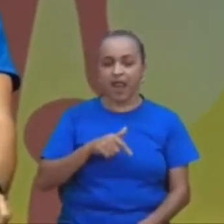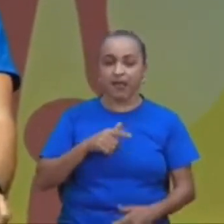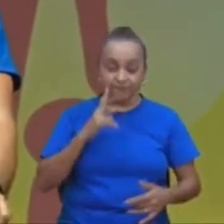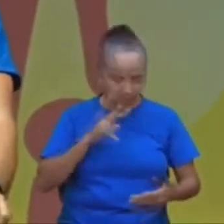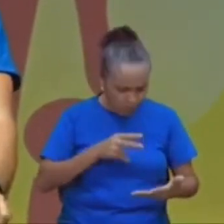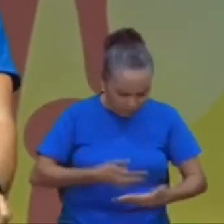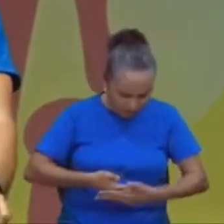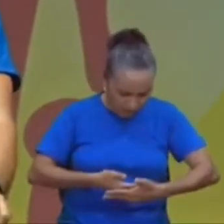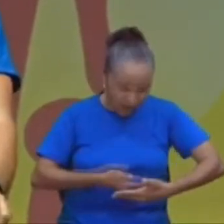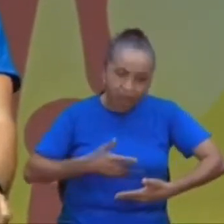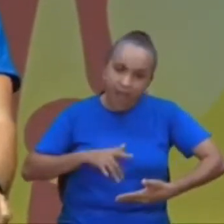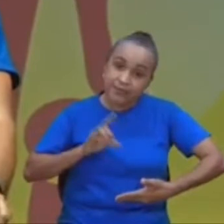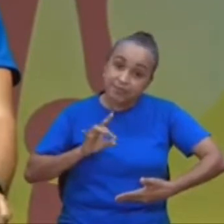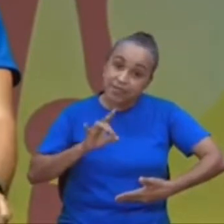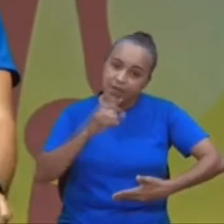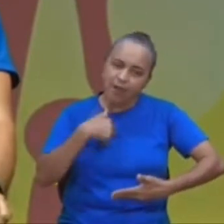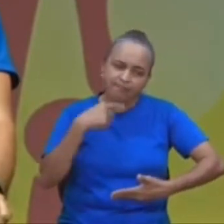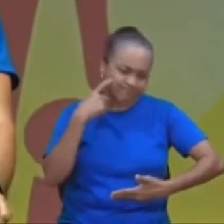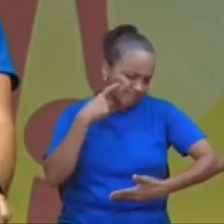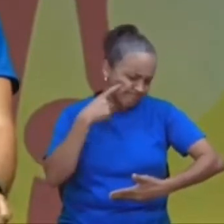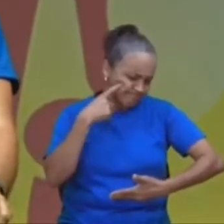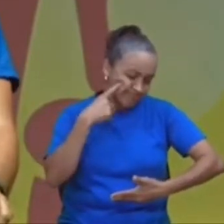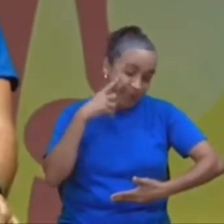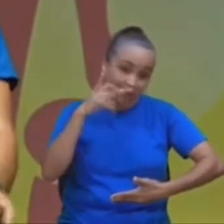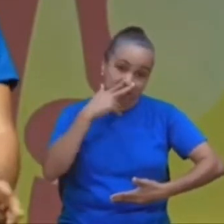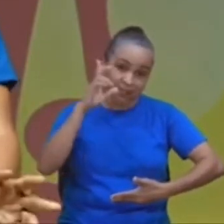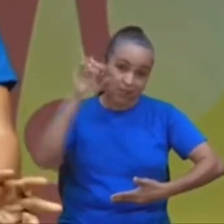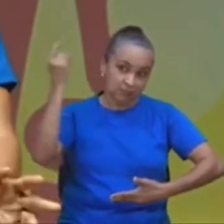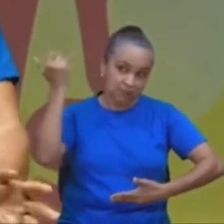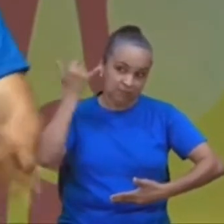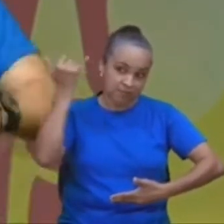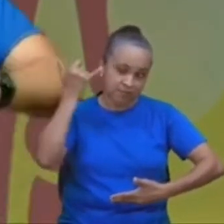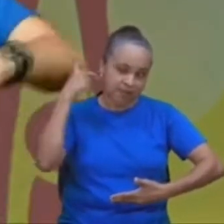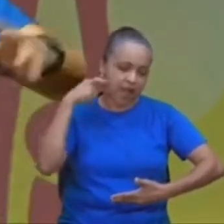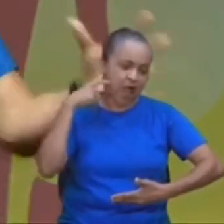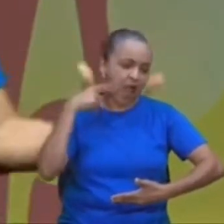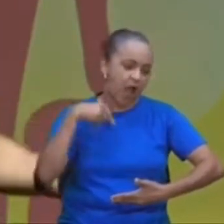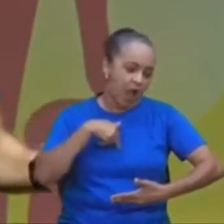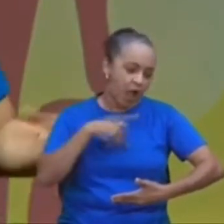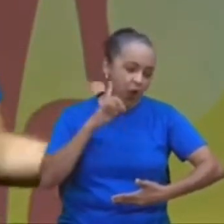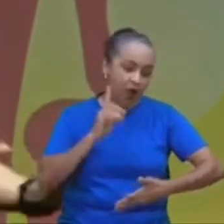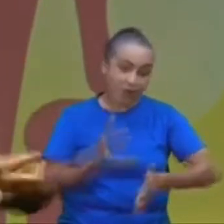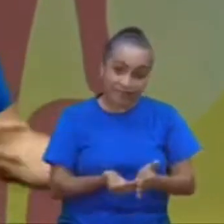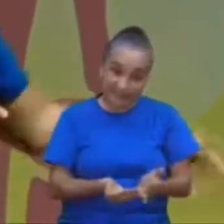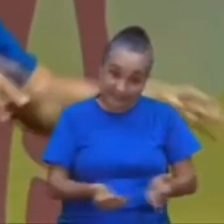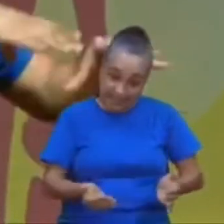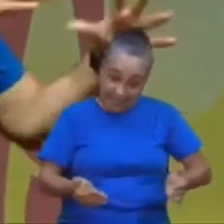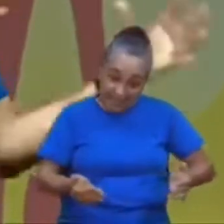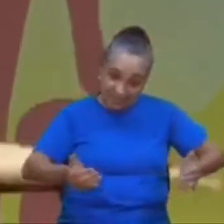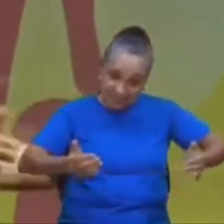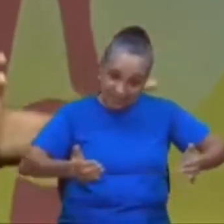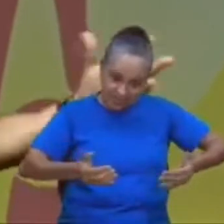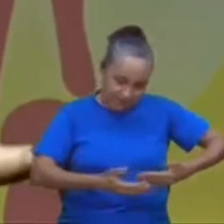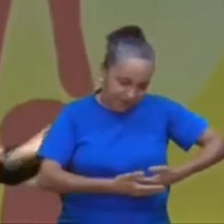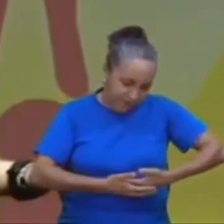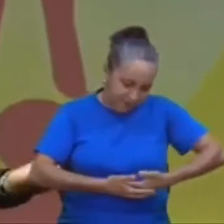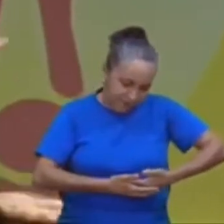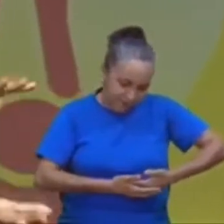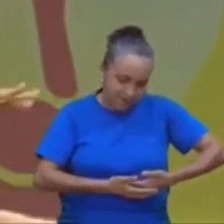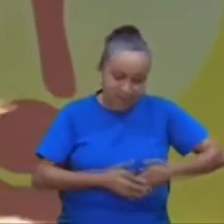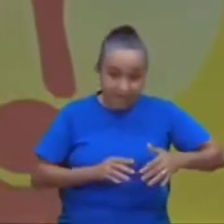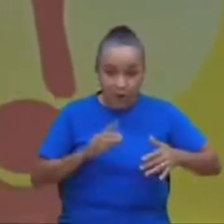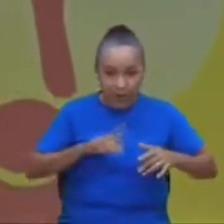qual a ideia que ela teve, né, inspirada por Deus, eu vou colocar numa cesta, aqui, numa cestinha, vou, vou, betumar, para